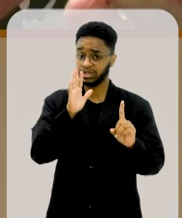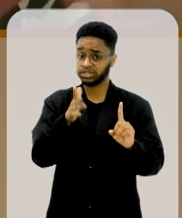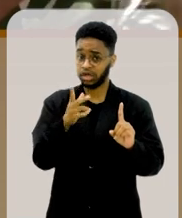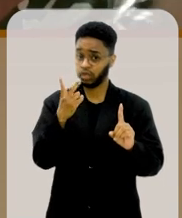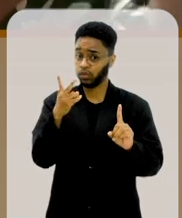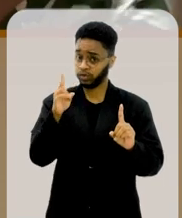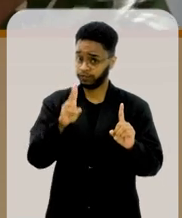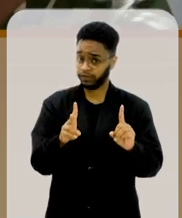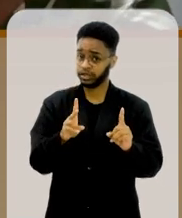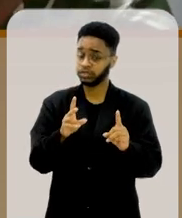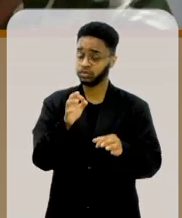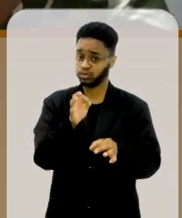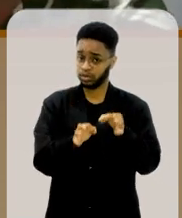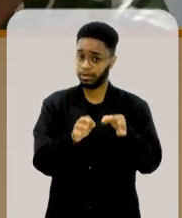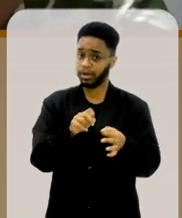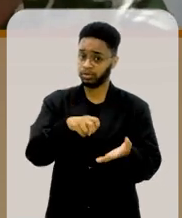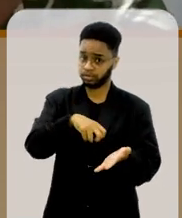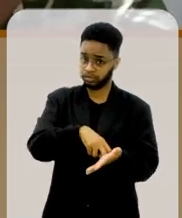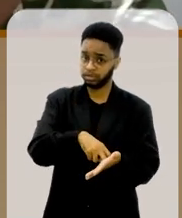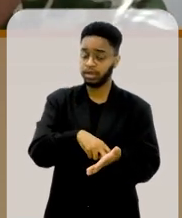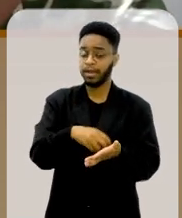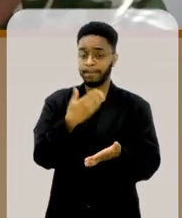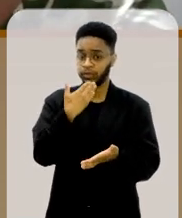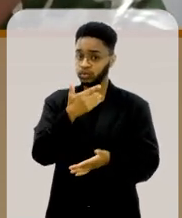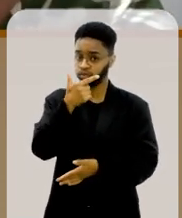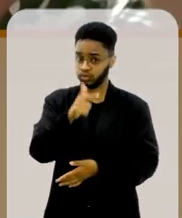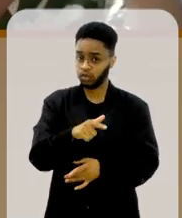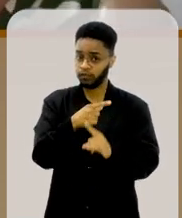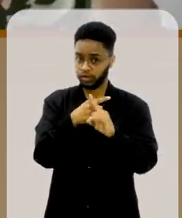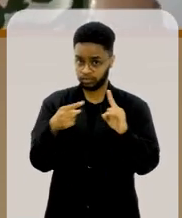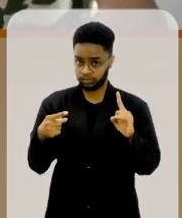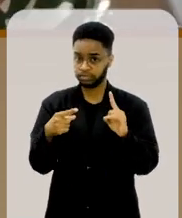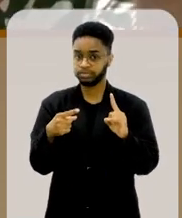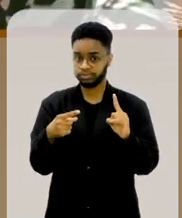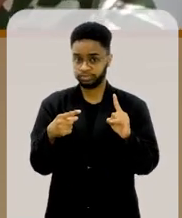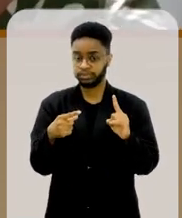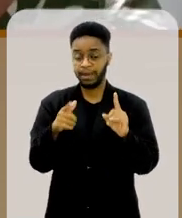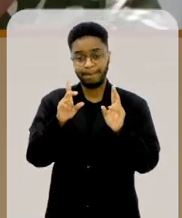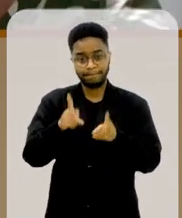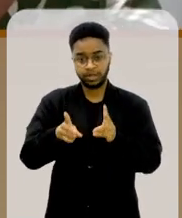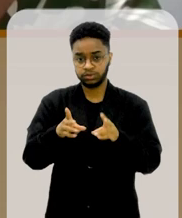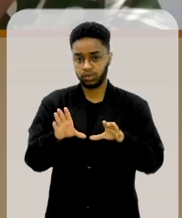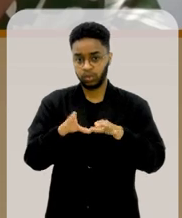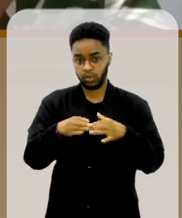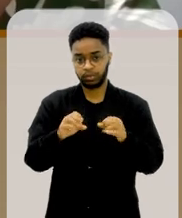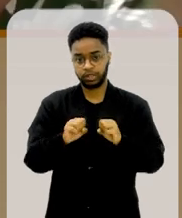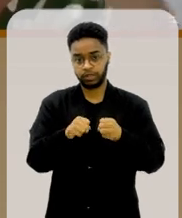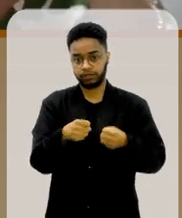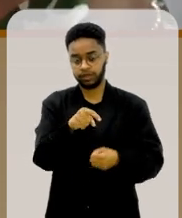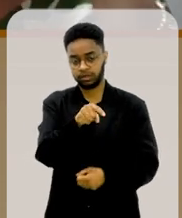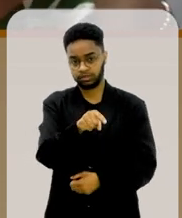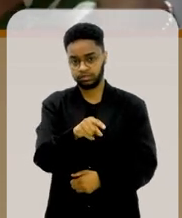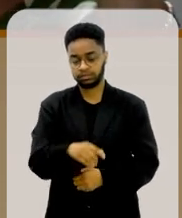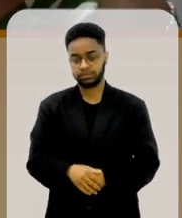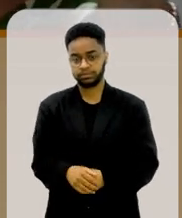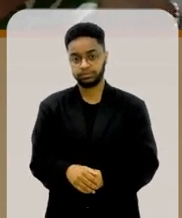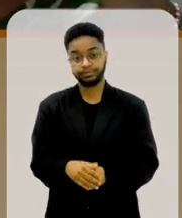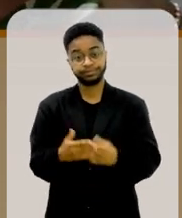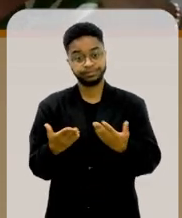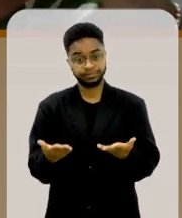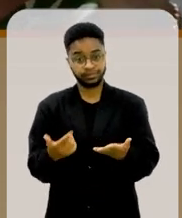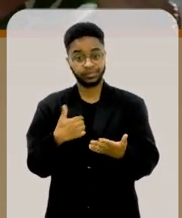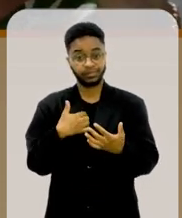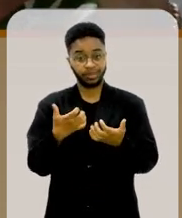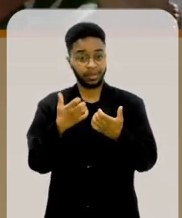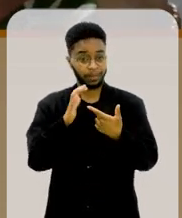segunda vez, porque houve um novo julgamento e novamente foi pedido anulação, né? Pela mesma equipe de defesa. Aí eu